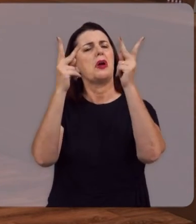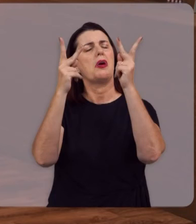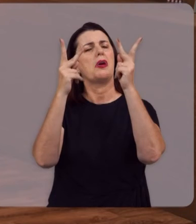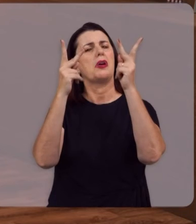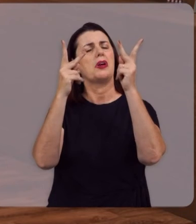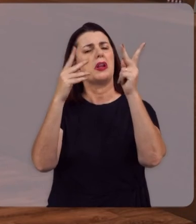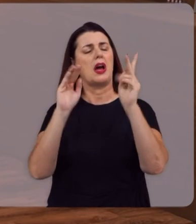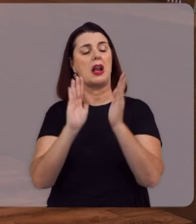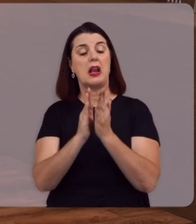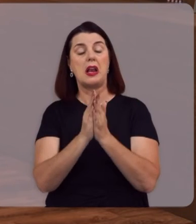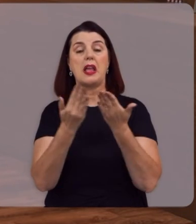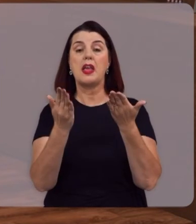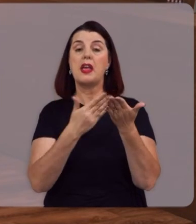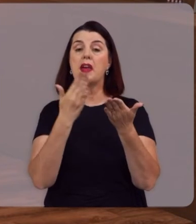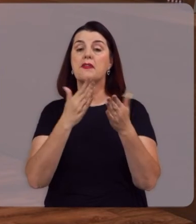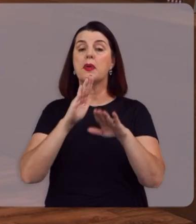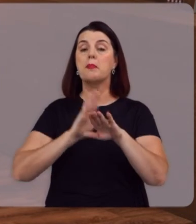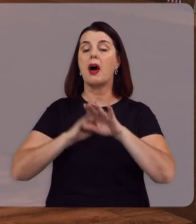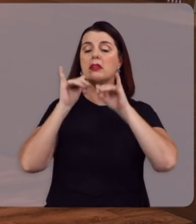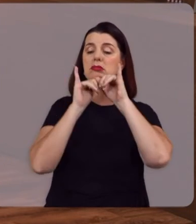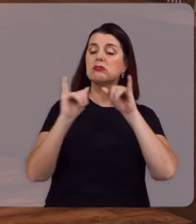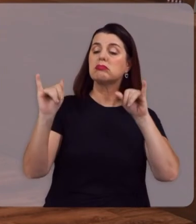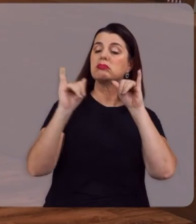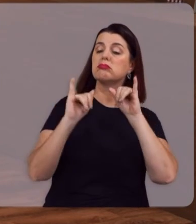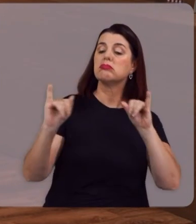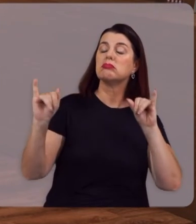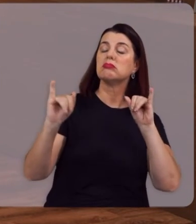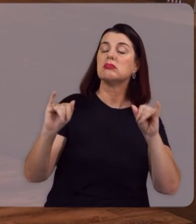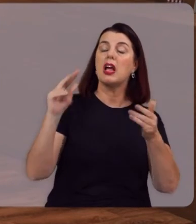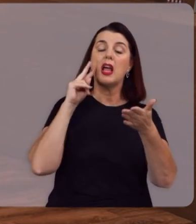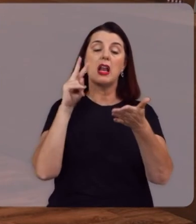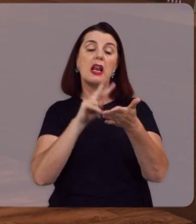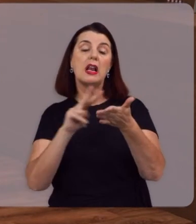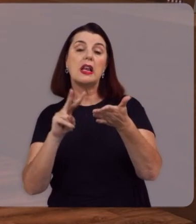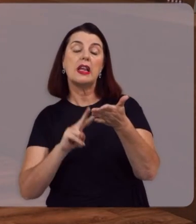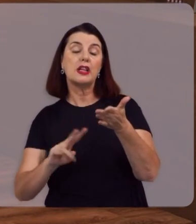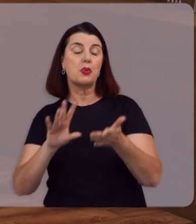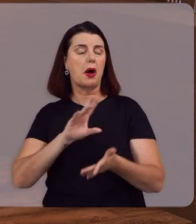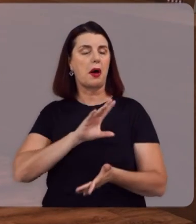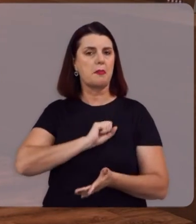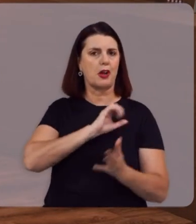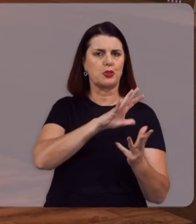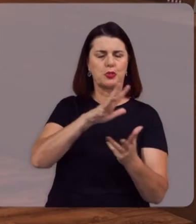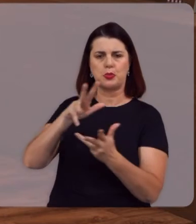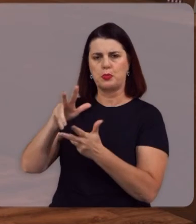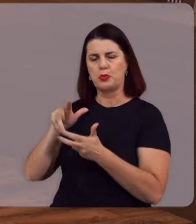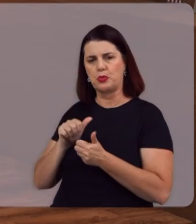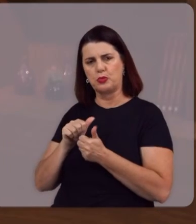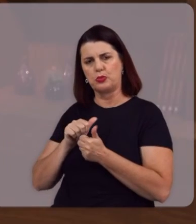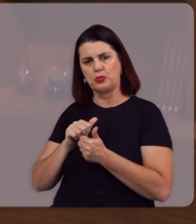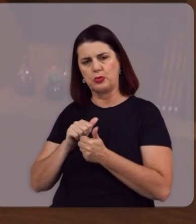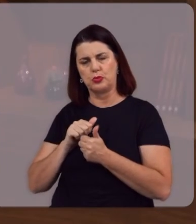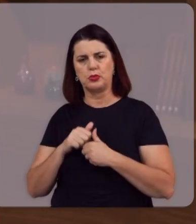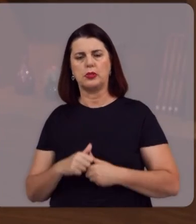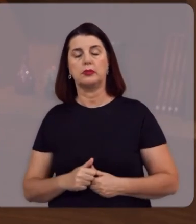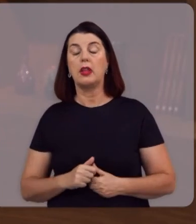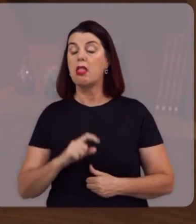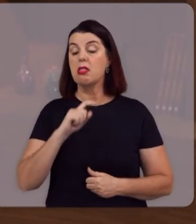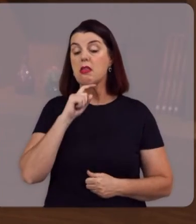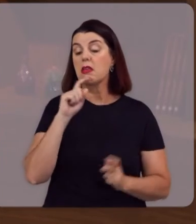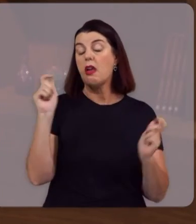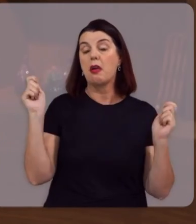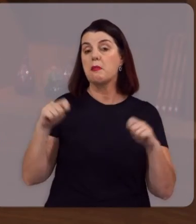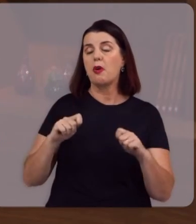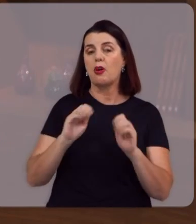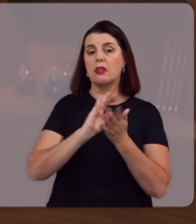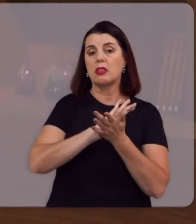Mais publicado Traduzido Lido E amado Do mundo Ninguém pode Na